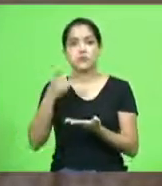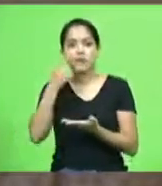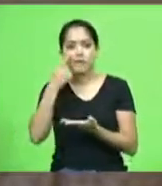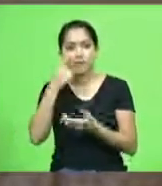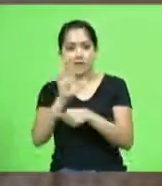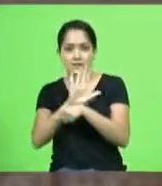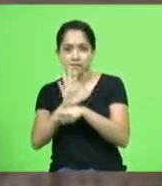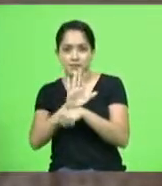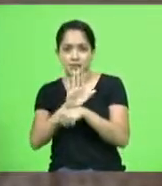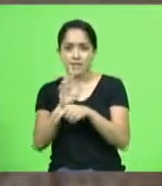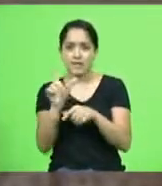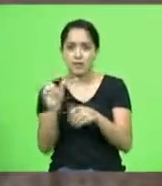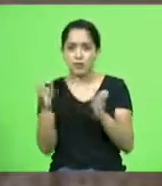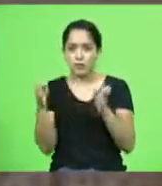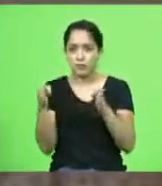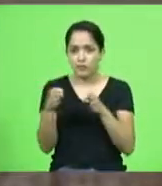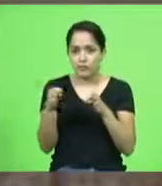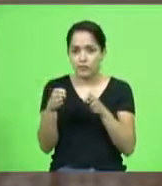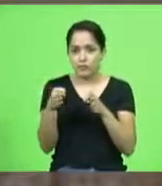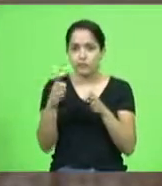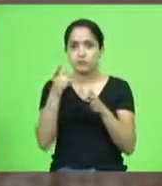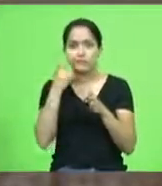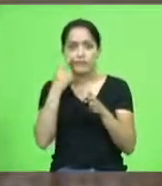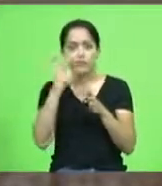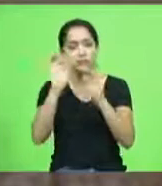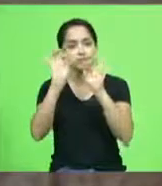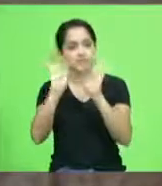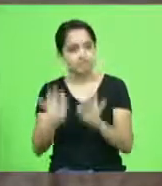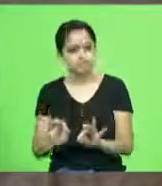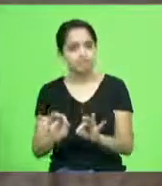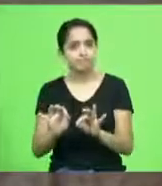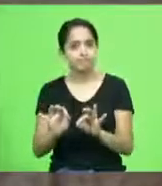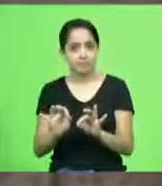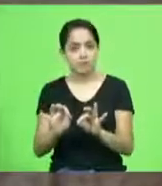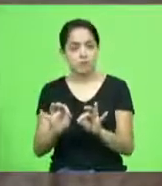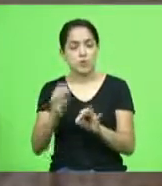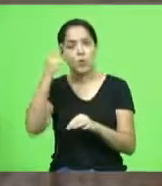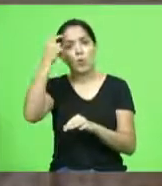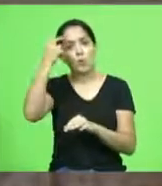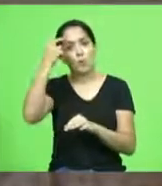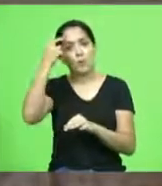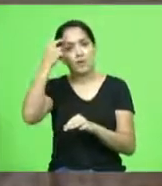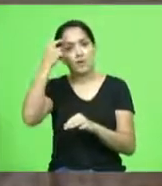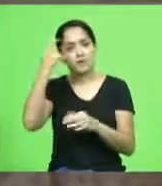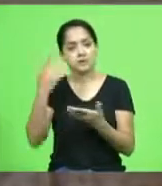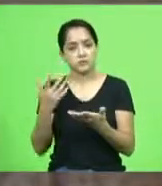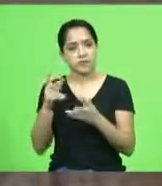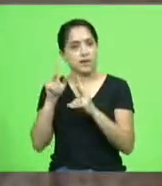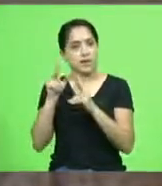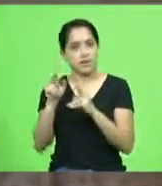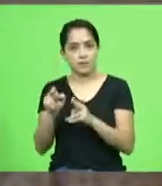vídeo que eu vou passar aqui eu tenho certeza absoluta de tudo aquilo que eu penso desse pessoal